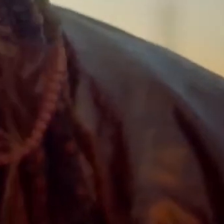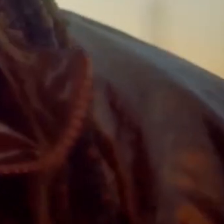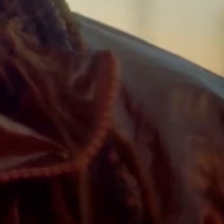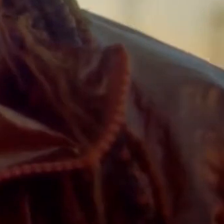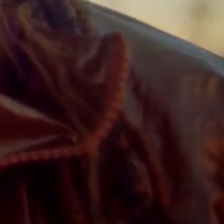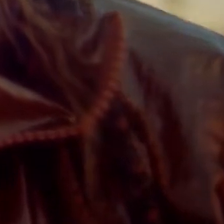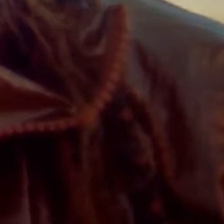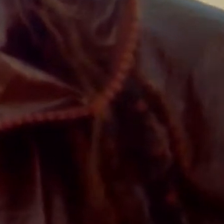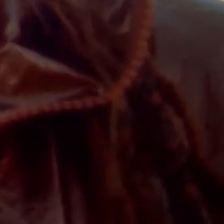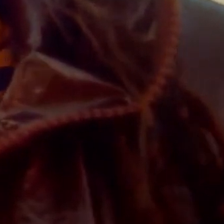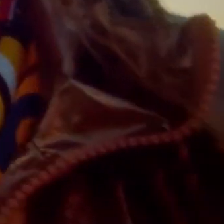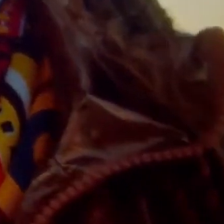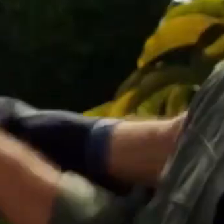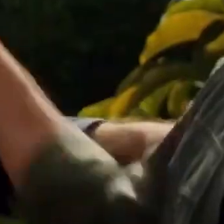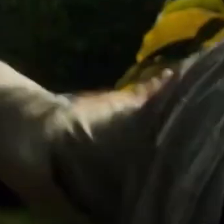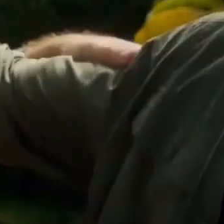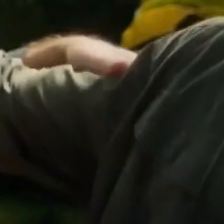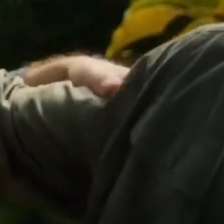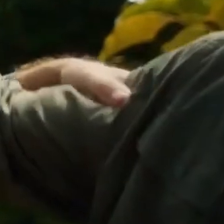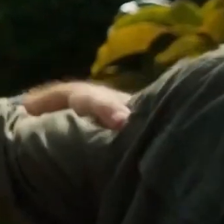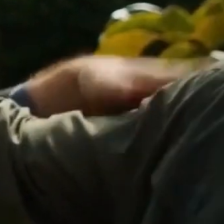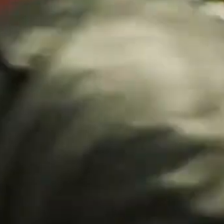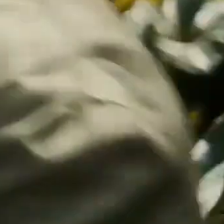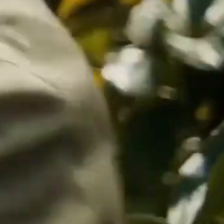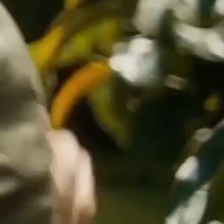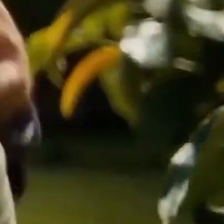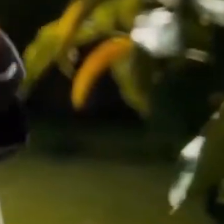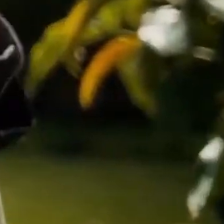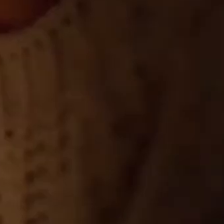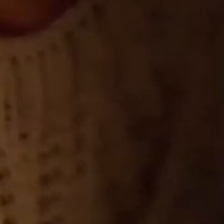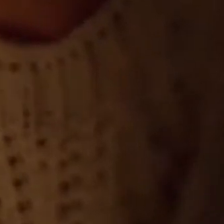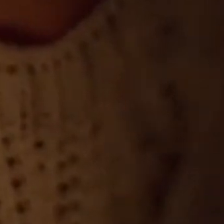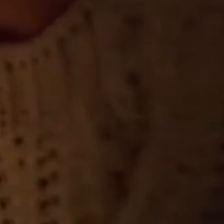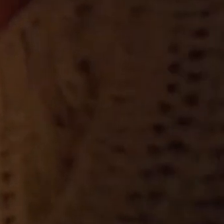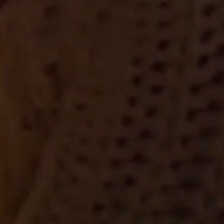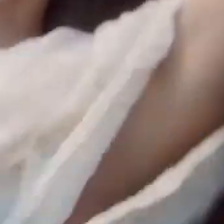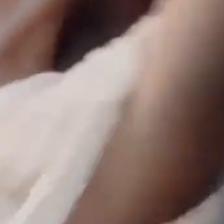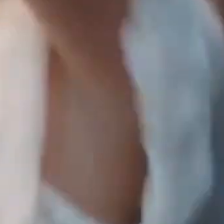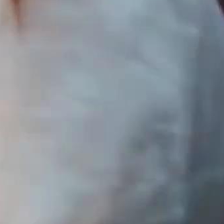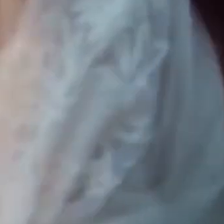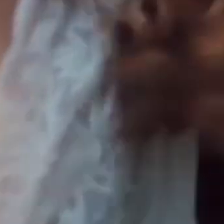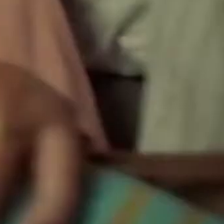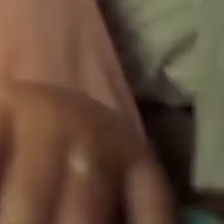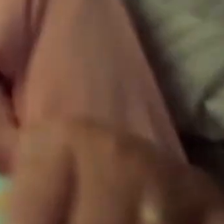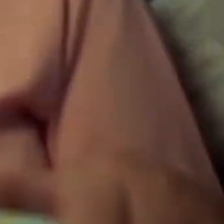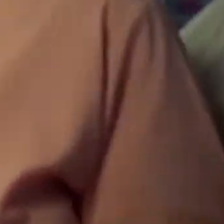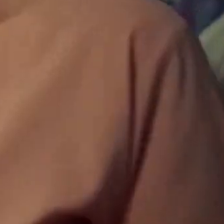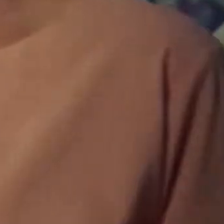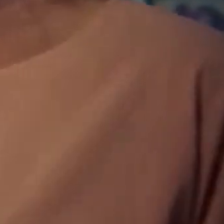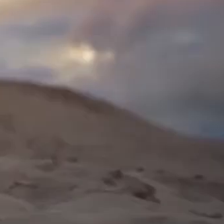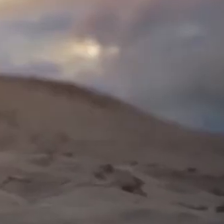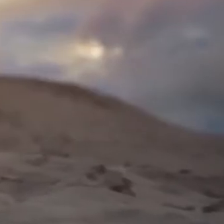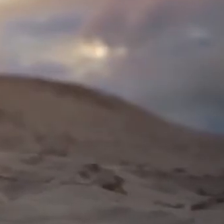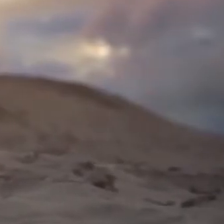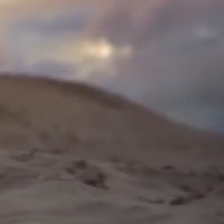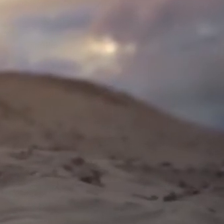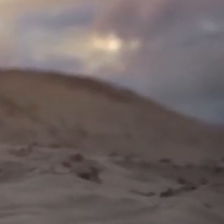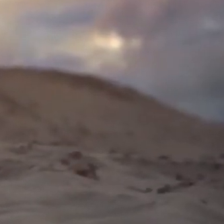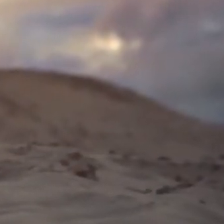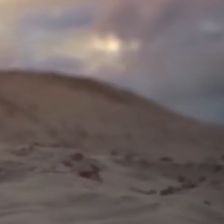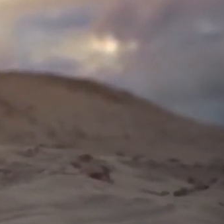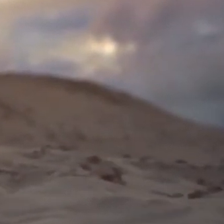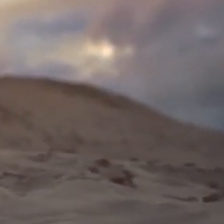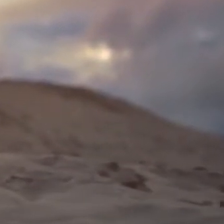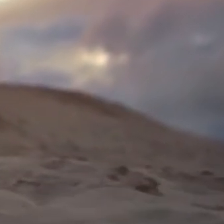É bonita E é bonita E Catu é Previdência Seguros de Vida Capitalização E investimentos E